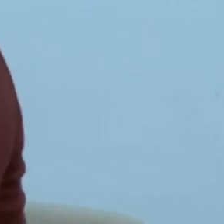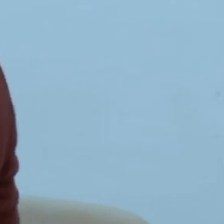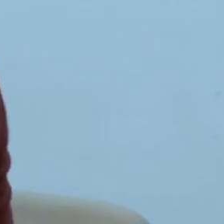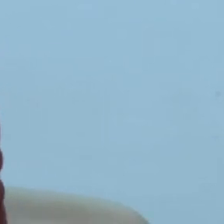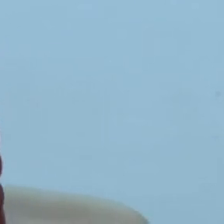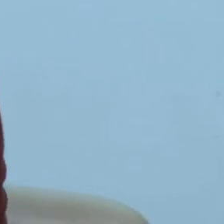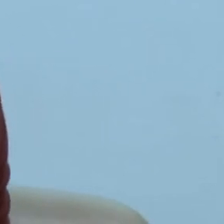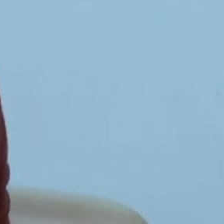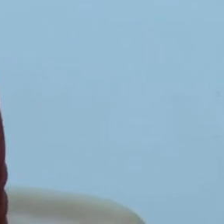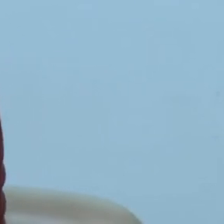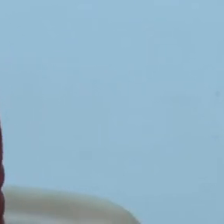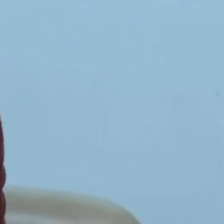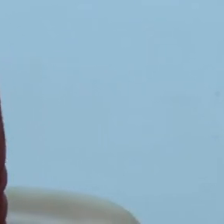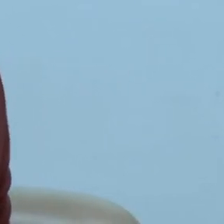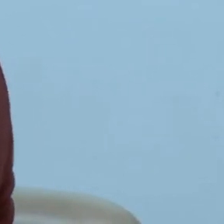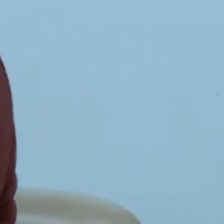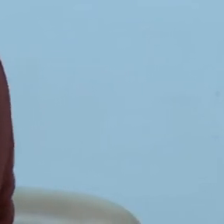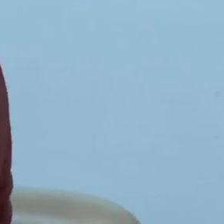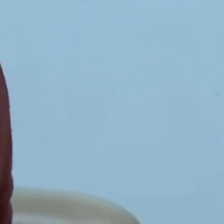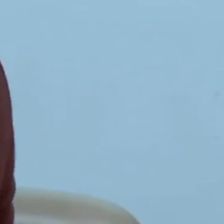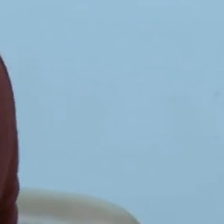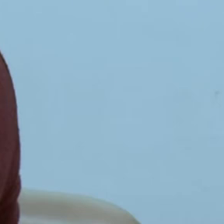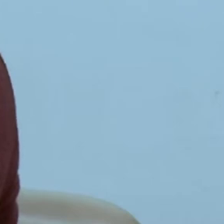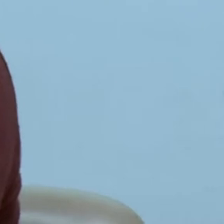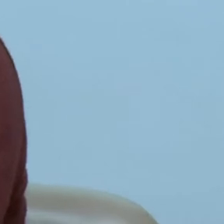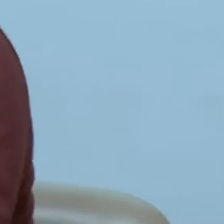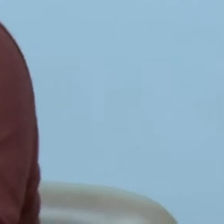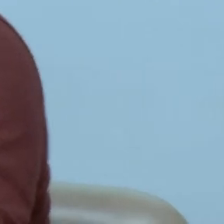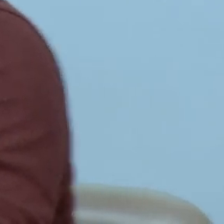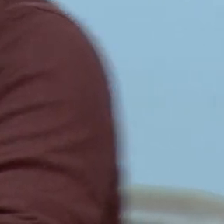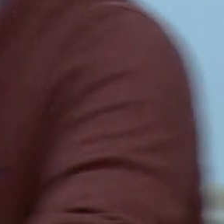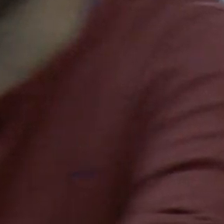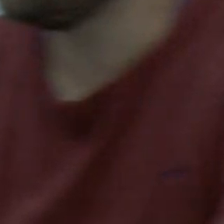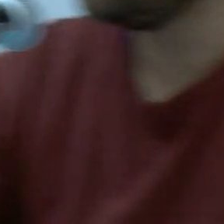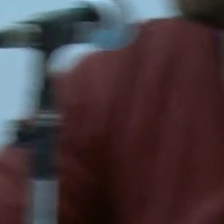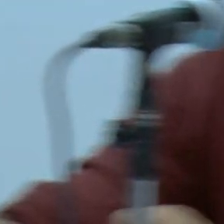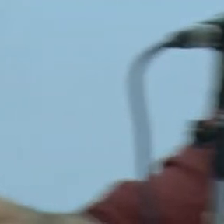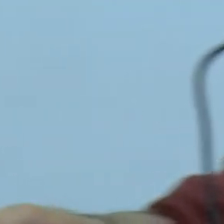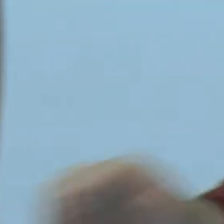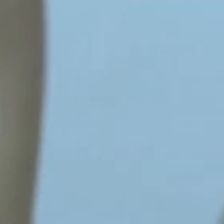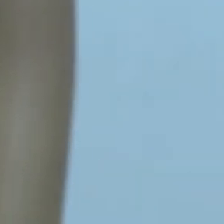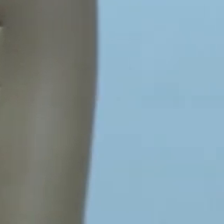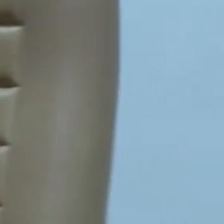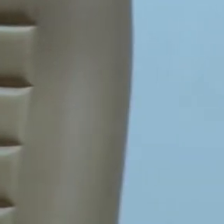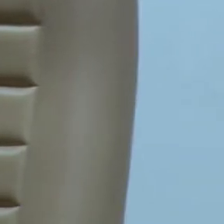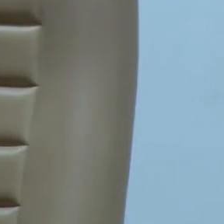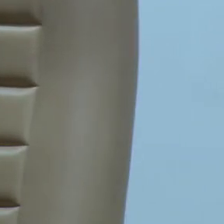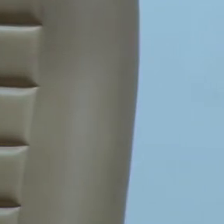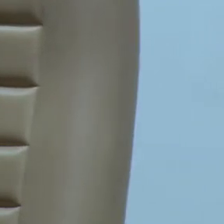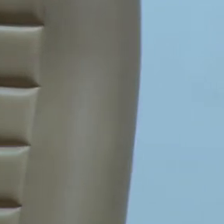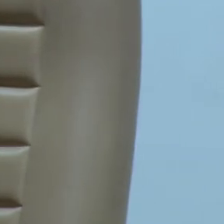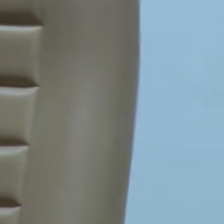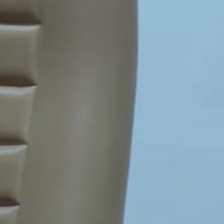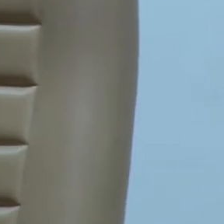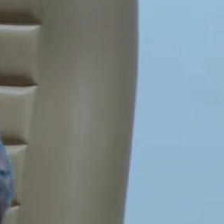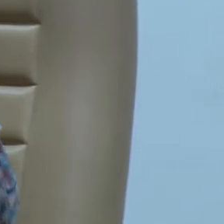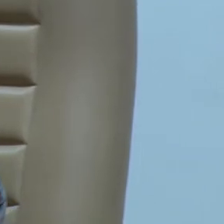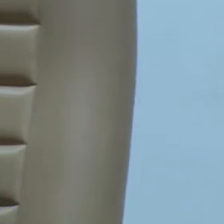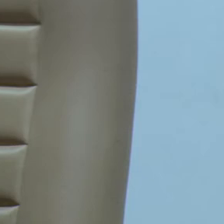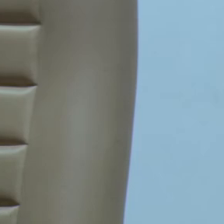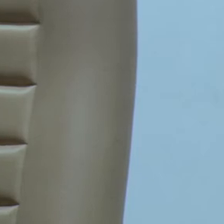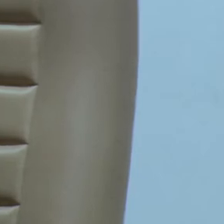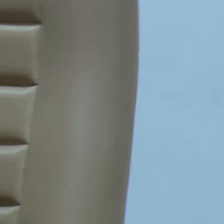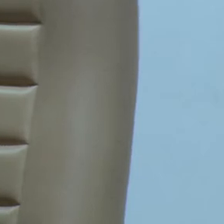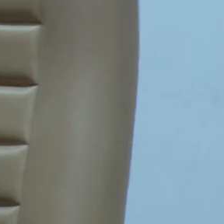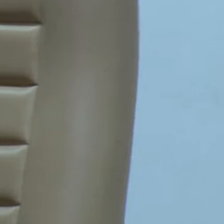necessidade. Isso é importante, porque, às vezes, não consegui um atendimento aqui, mas tem outras